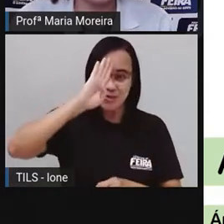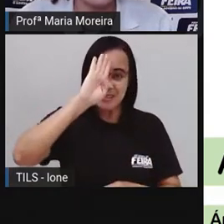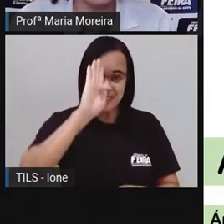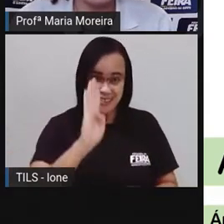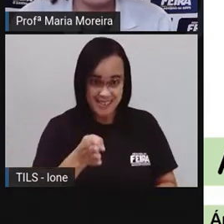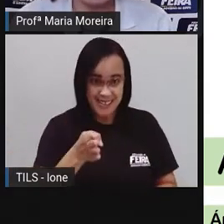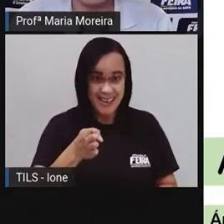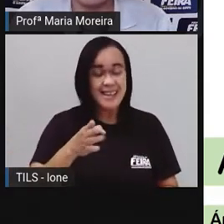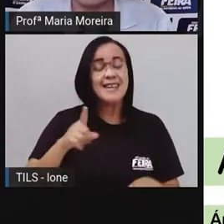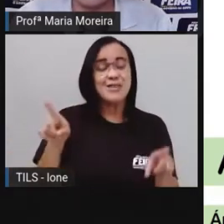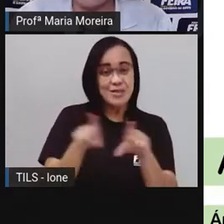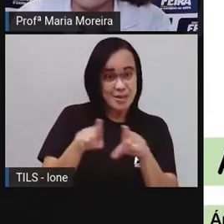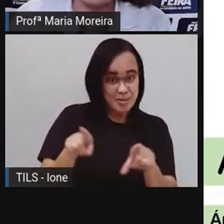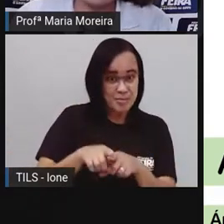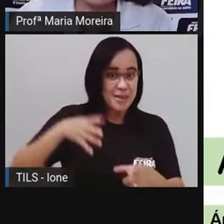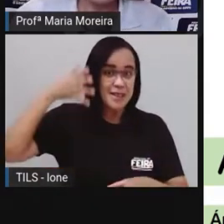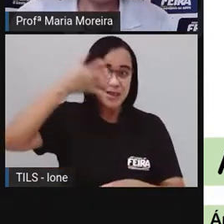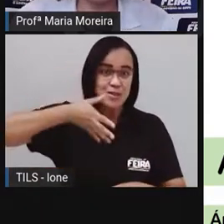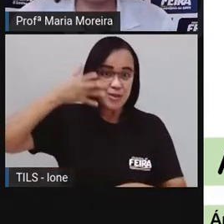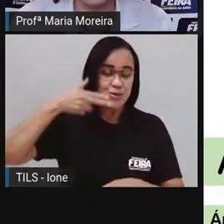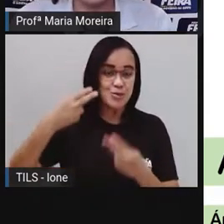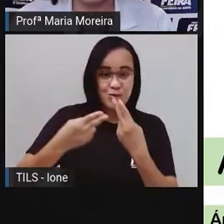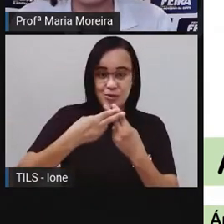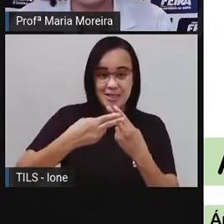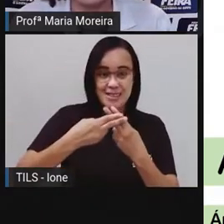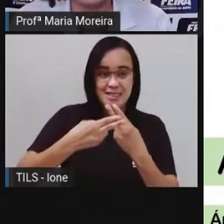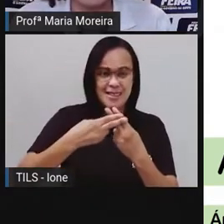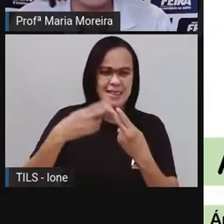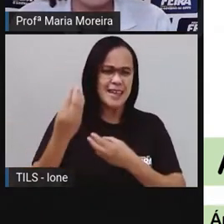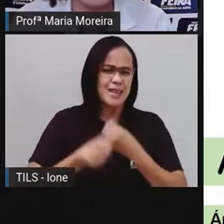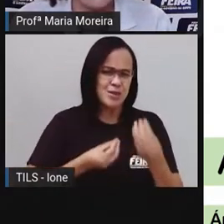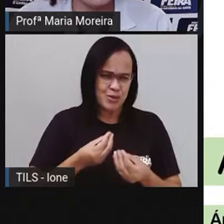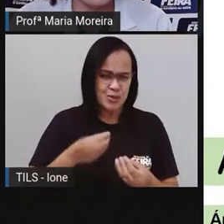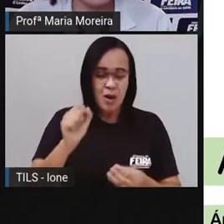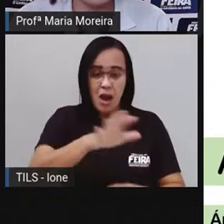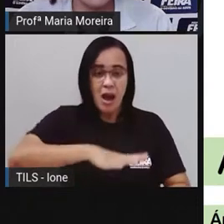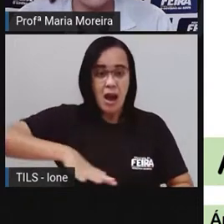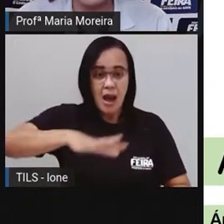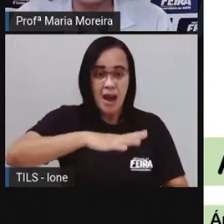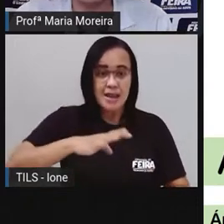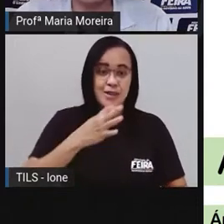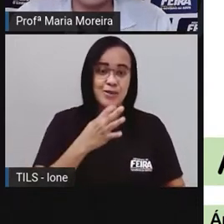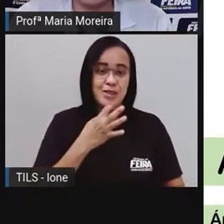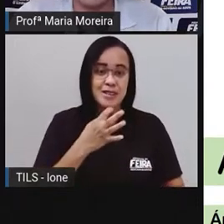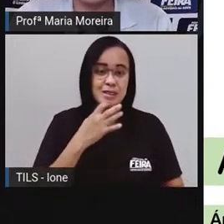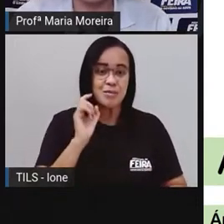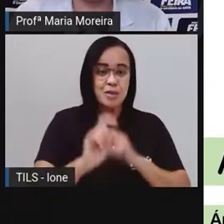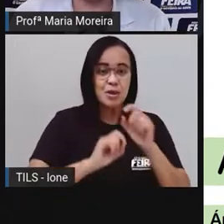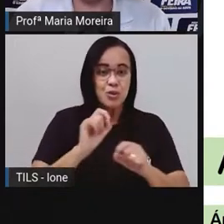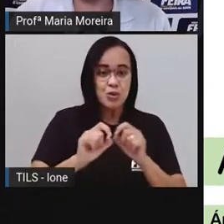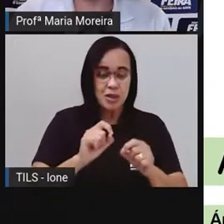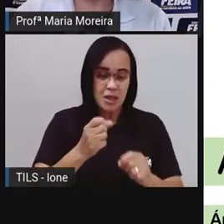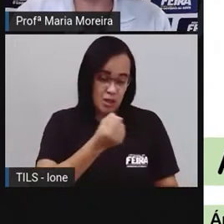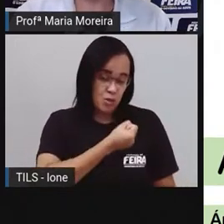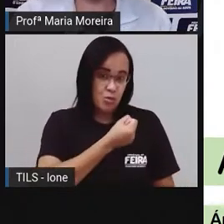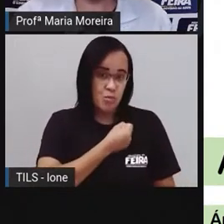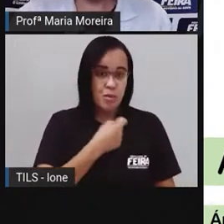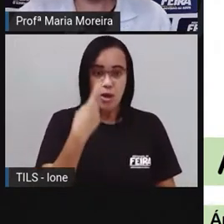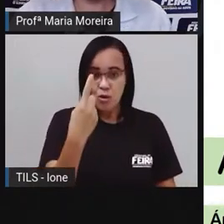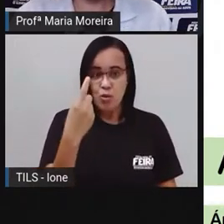número 124, nossa área de conhecimento interdisciplinar, linguagens. Bom,